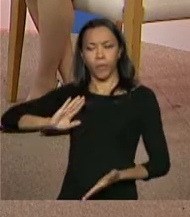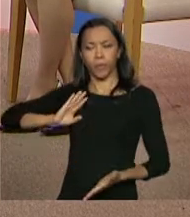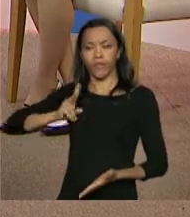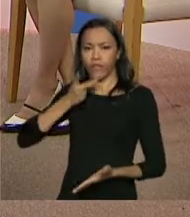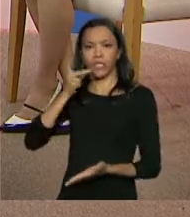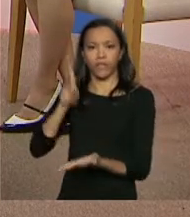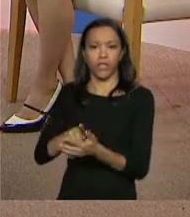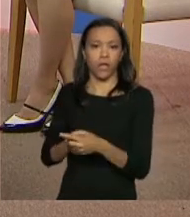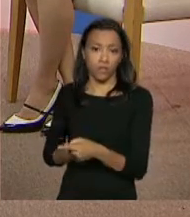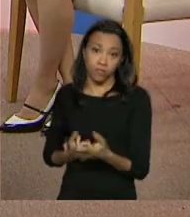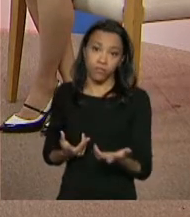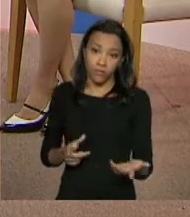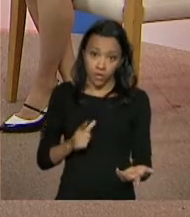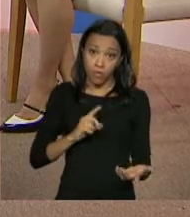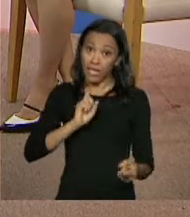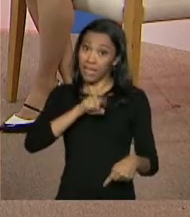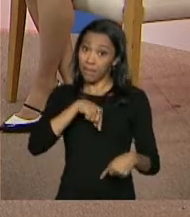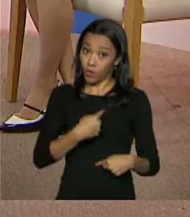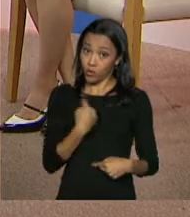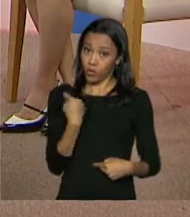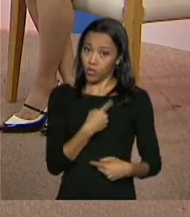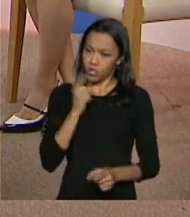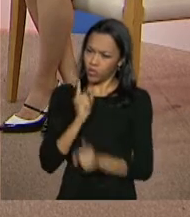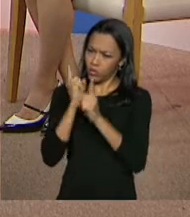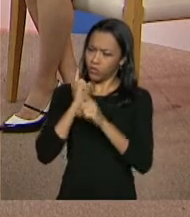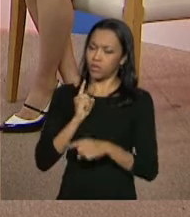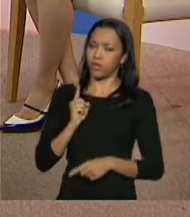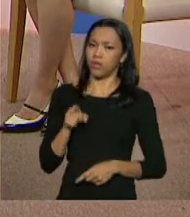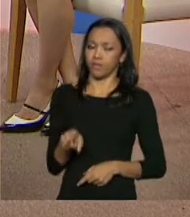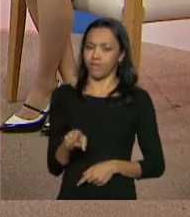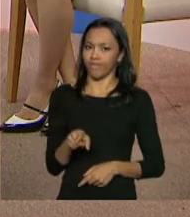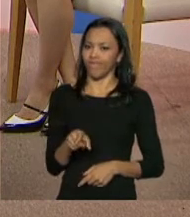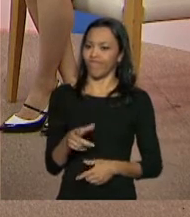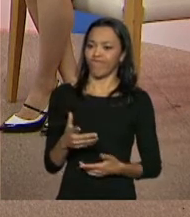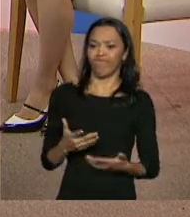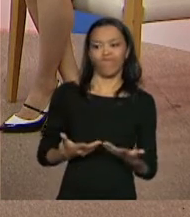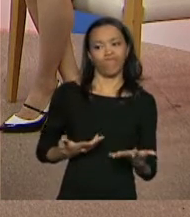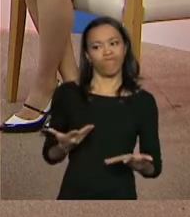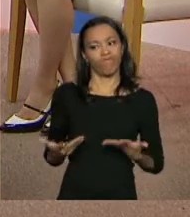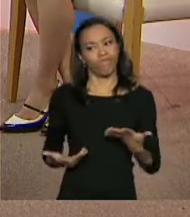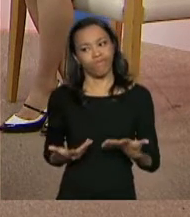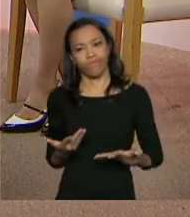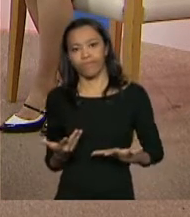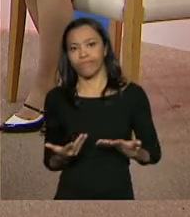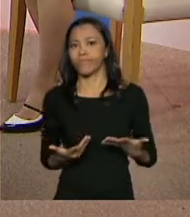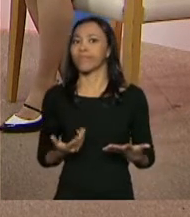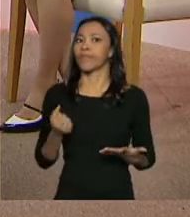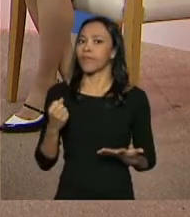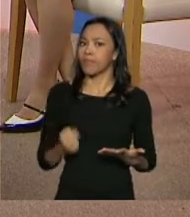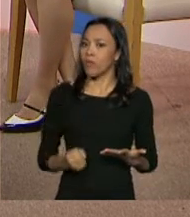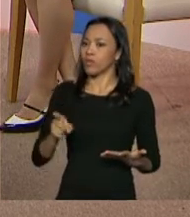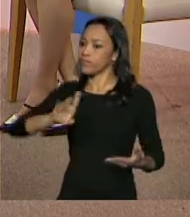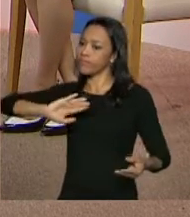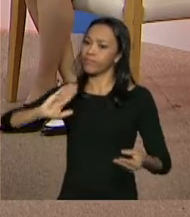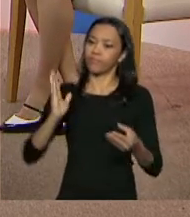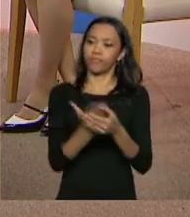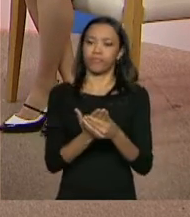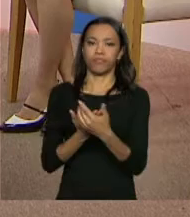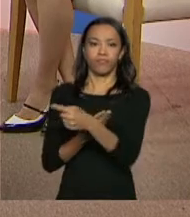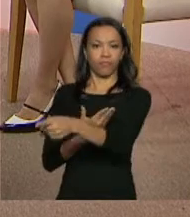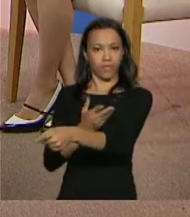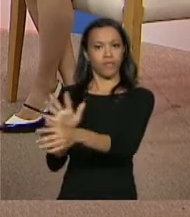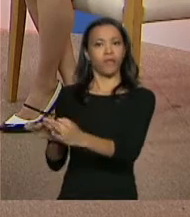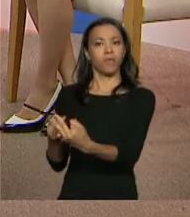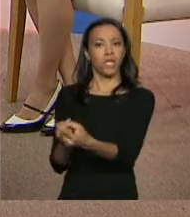gente depois descobrir alguma coisa, né, a gente pode imputar criminalmente, né, essa